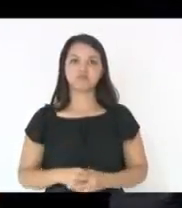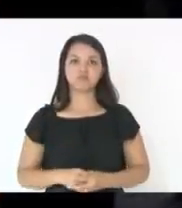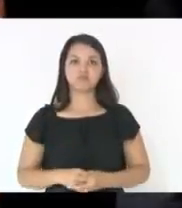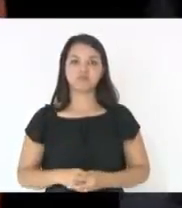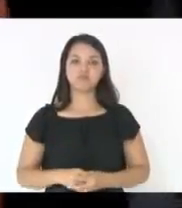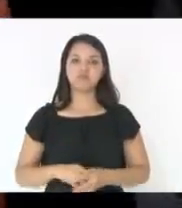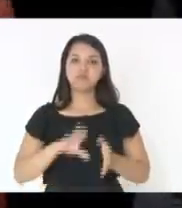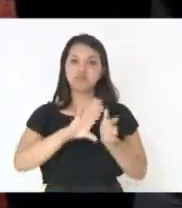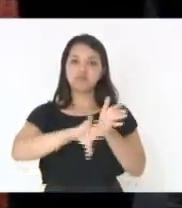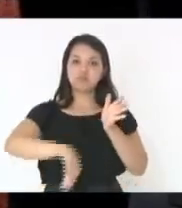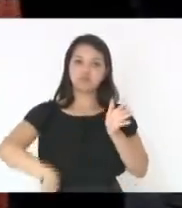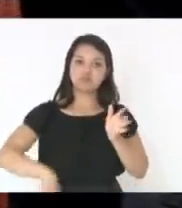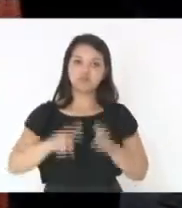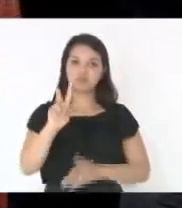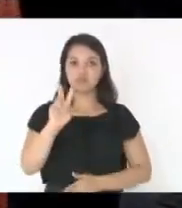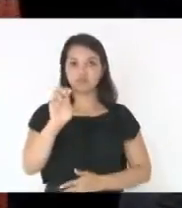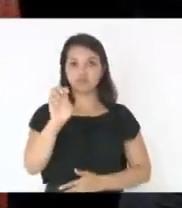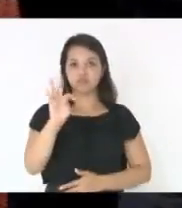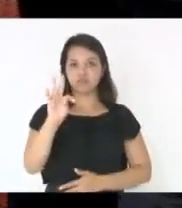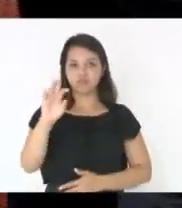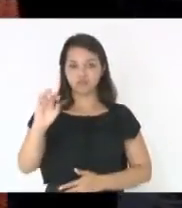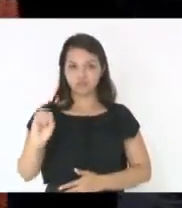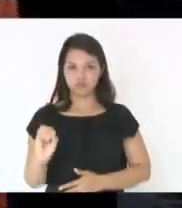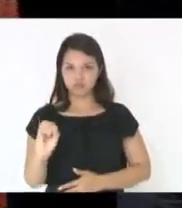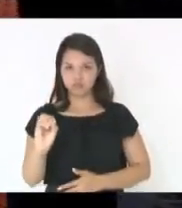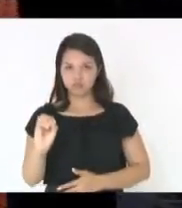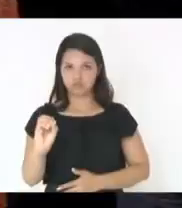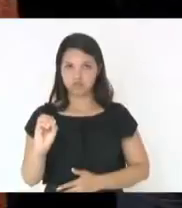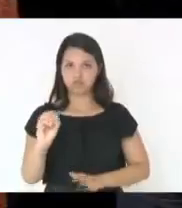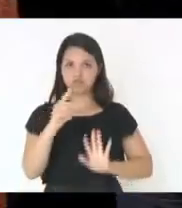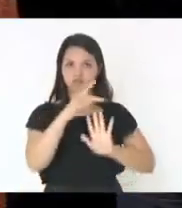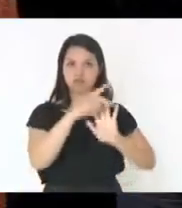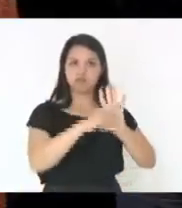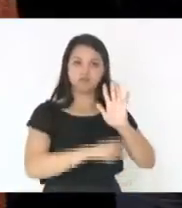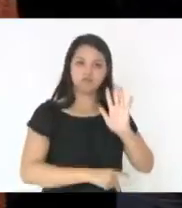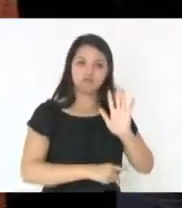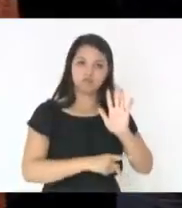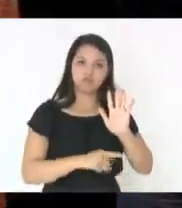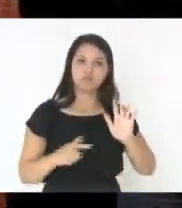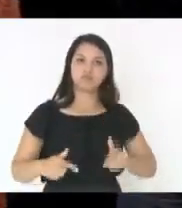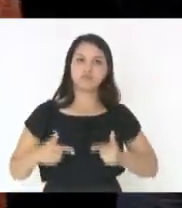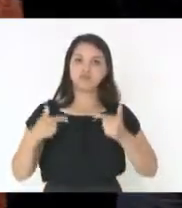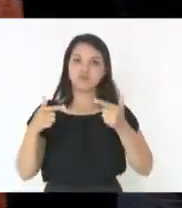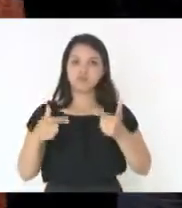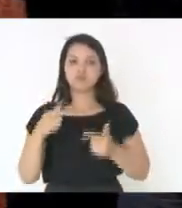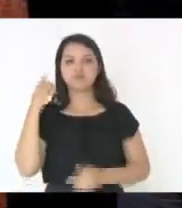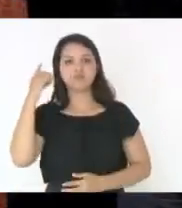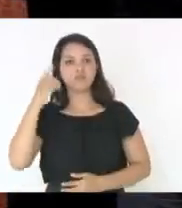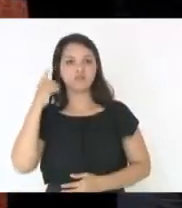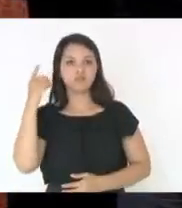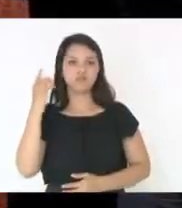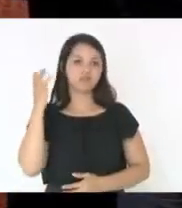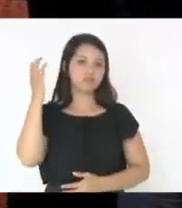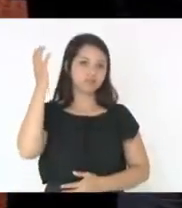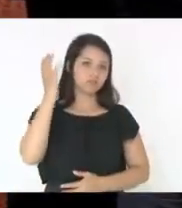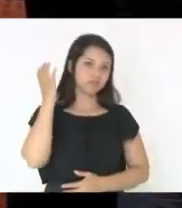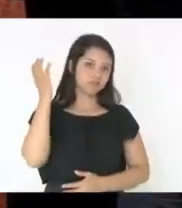derrubada de um veto aqui, de um projeto de iniciativa da deputada Ana Paula Lima,